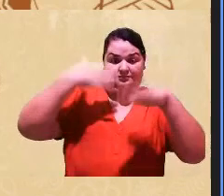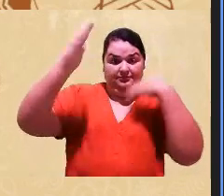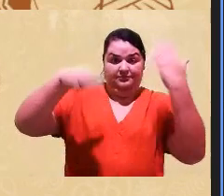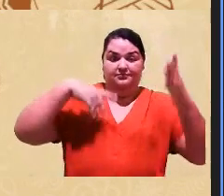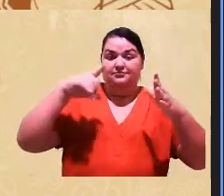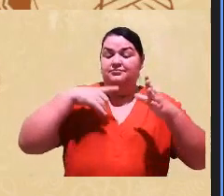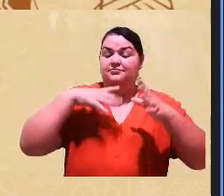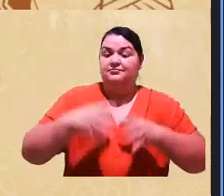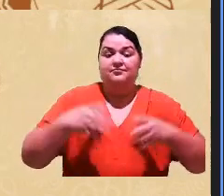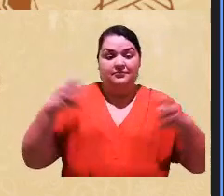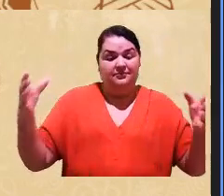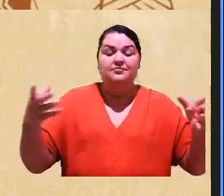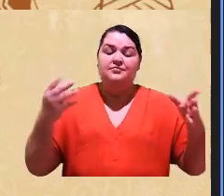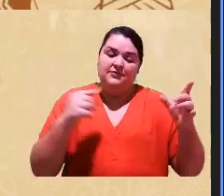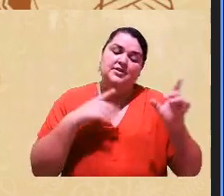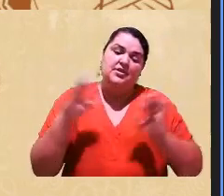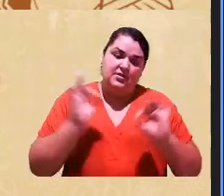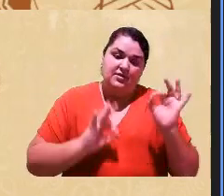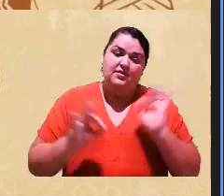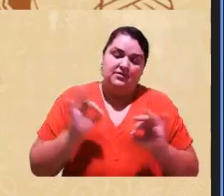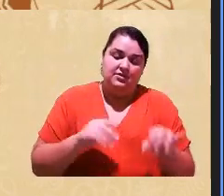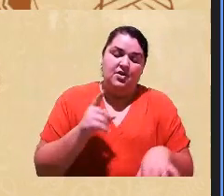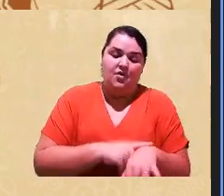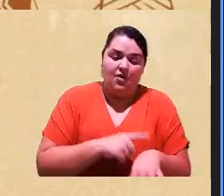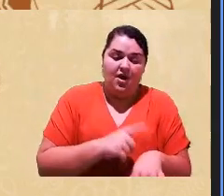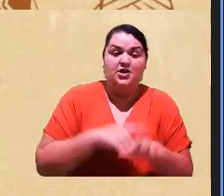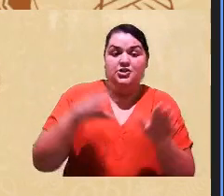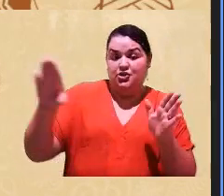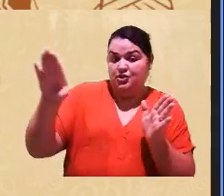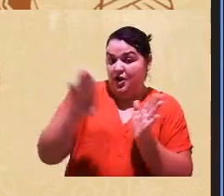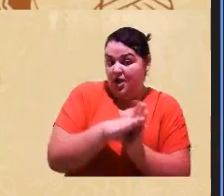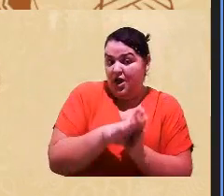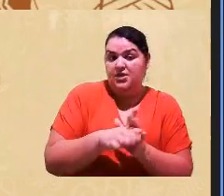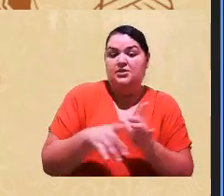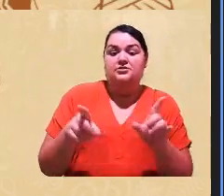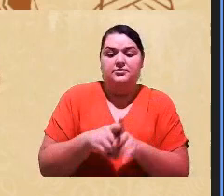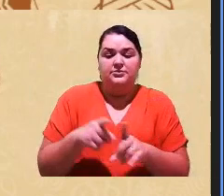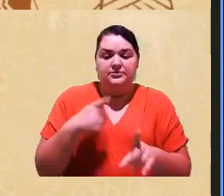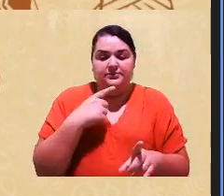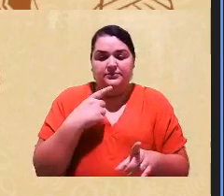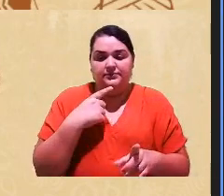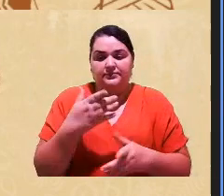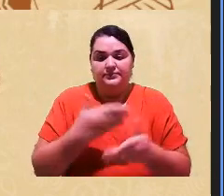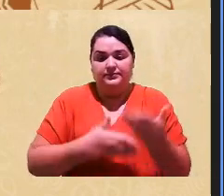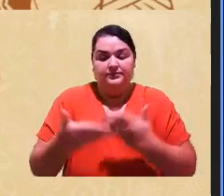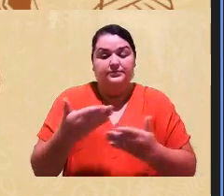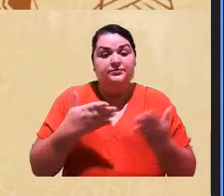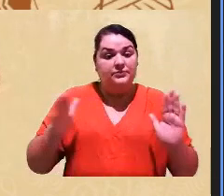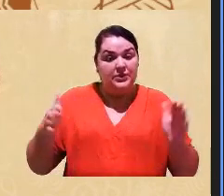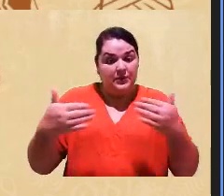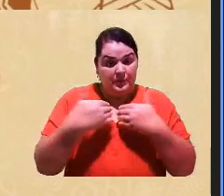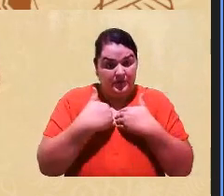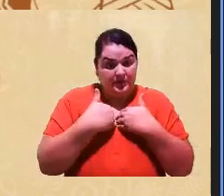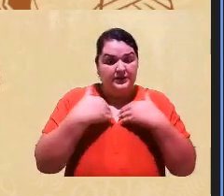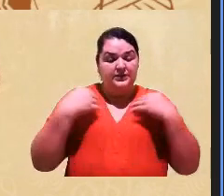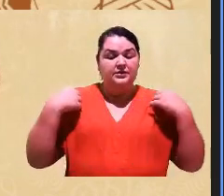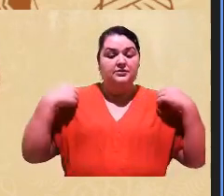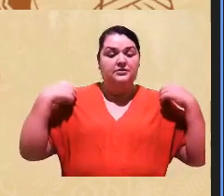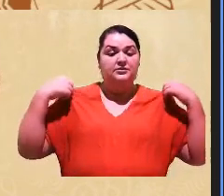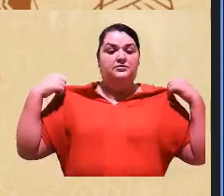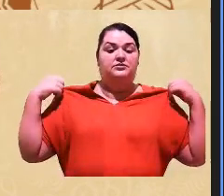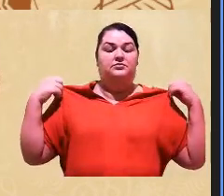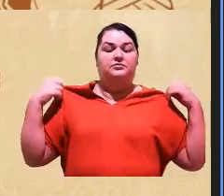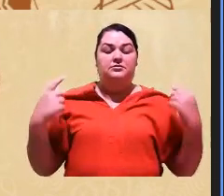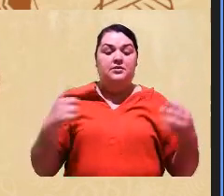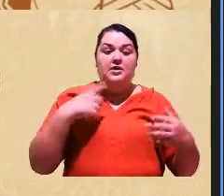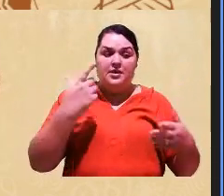organizado, tá, gente, no sentido de horário de chegada onde o candidato vai, ele vai para uma sala de acolhida, chega na sala de acolhida, todo mundo se